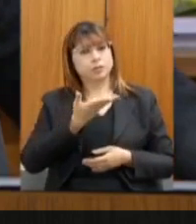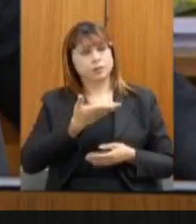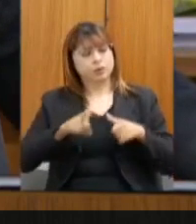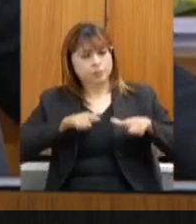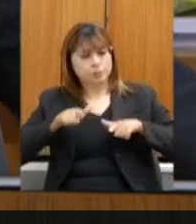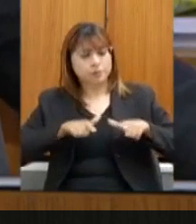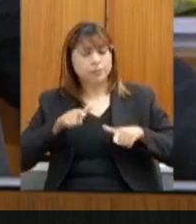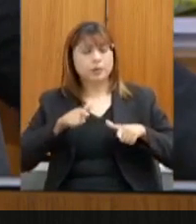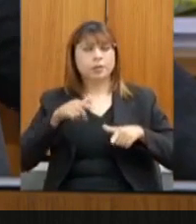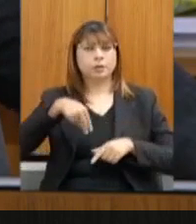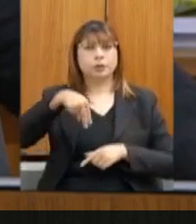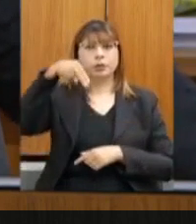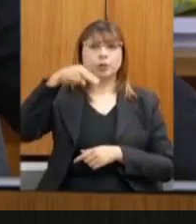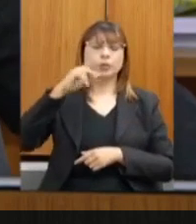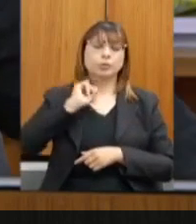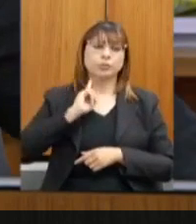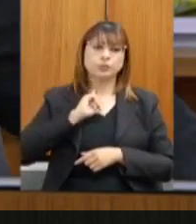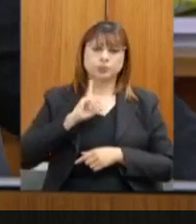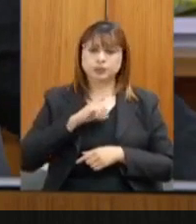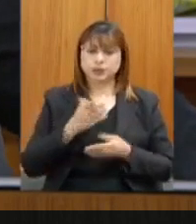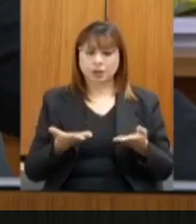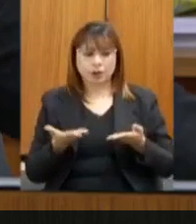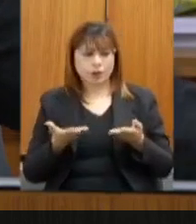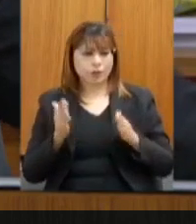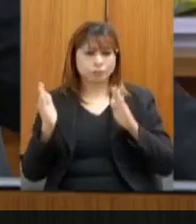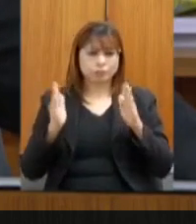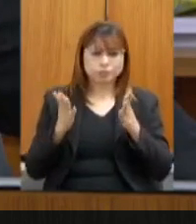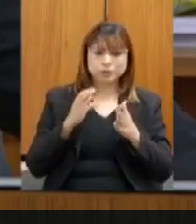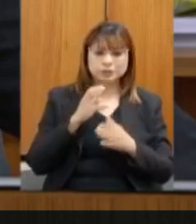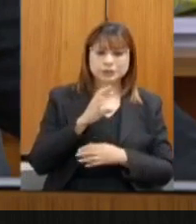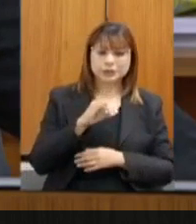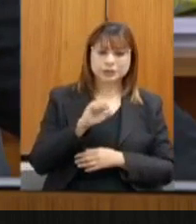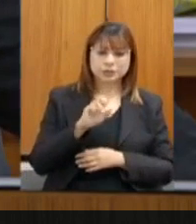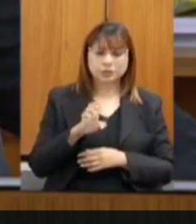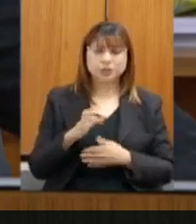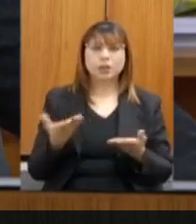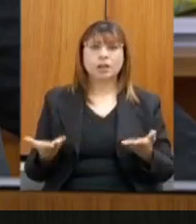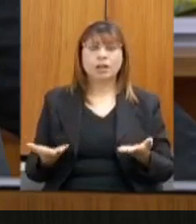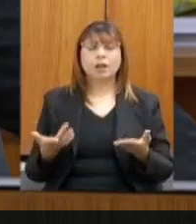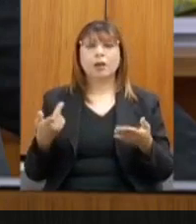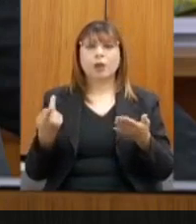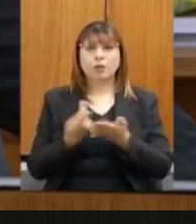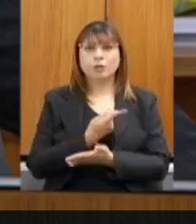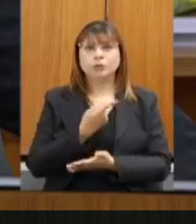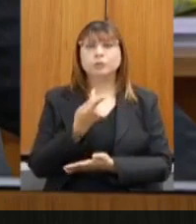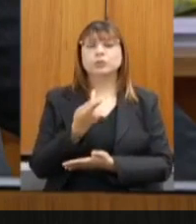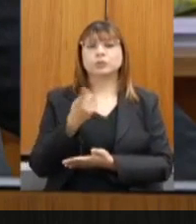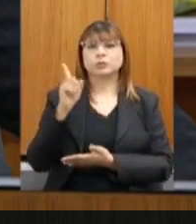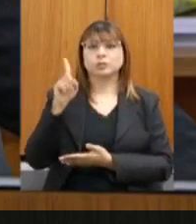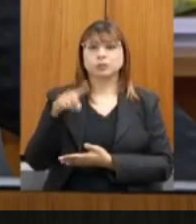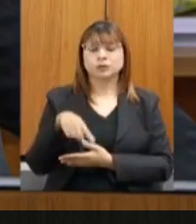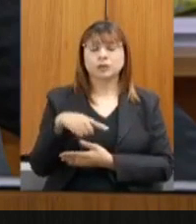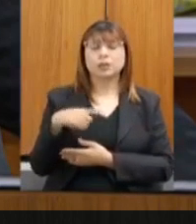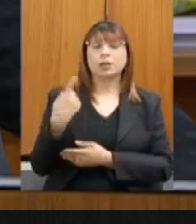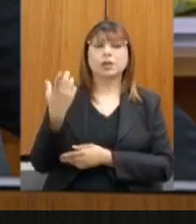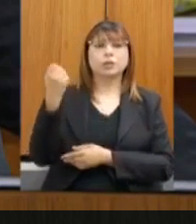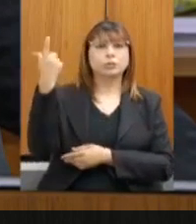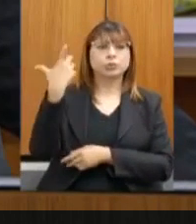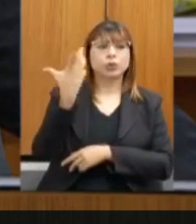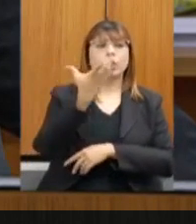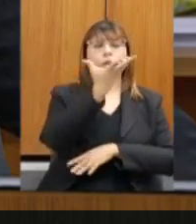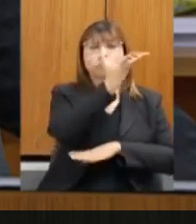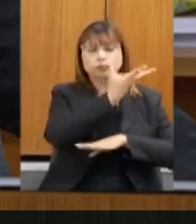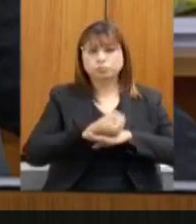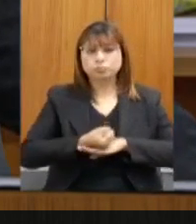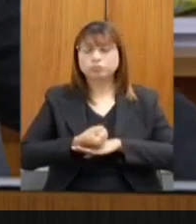toda, as energias renováveis, principalmente a solar, subiu mais de 30% no nosso